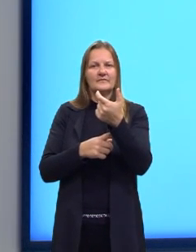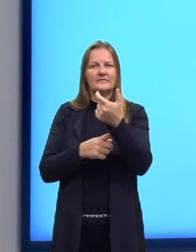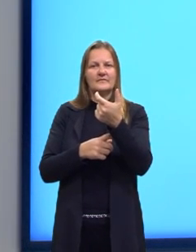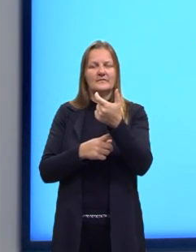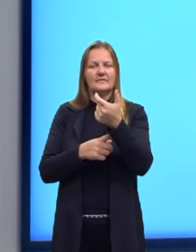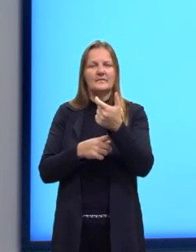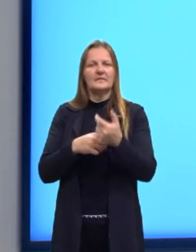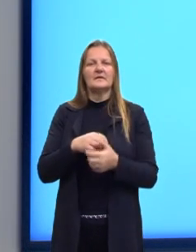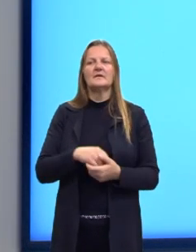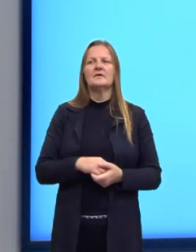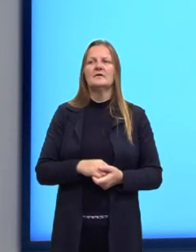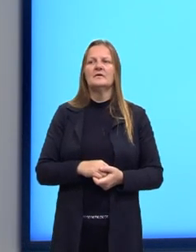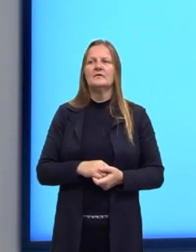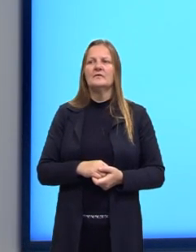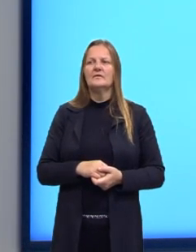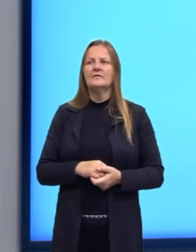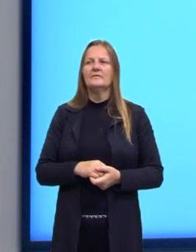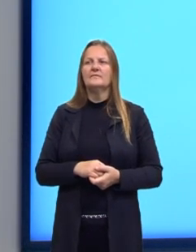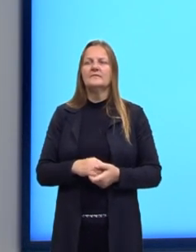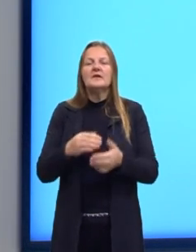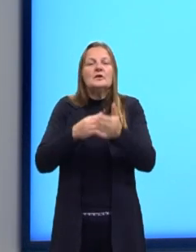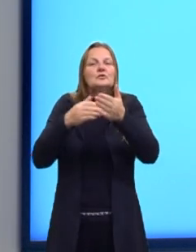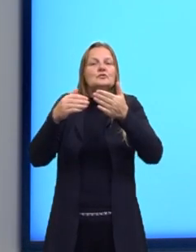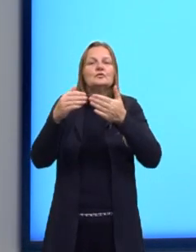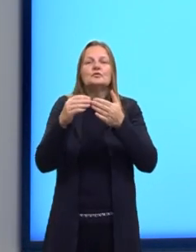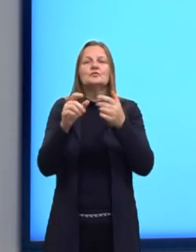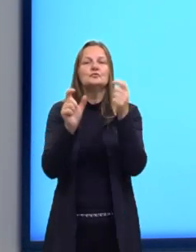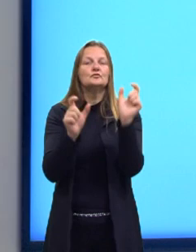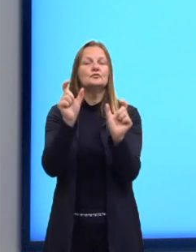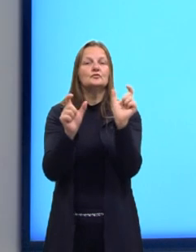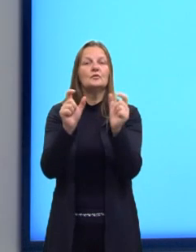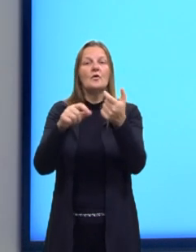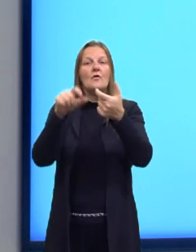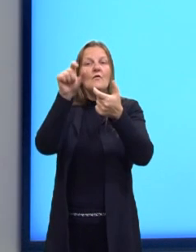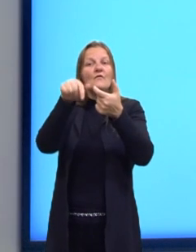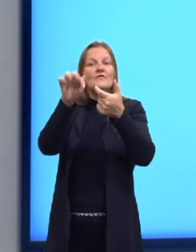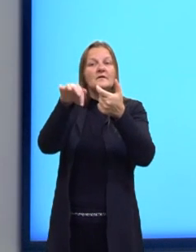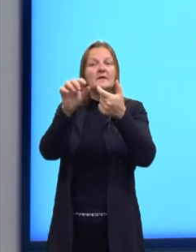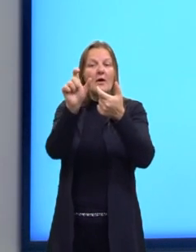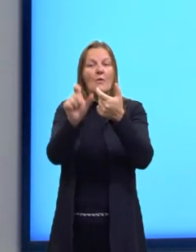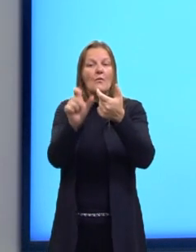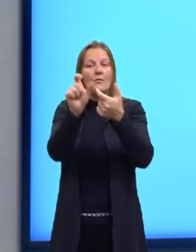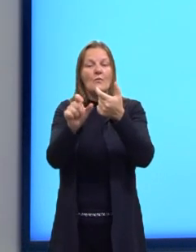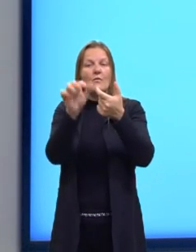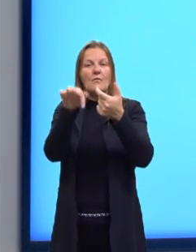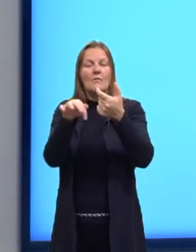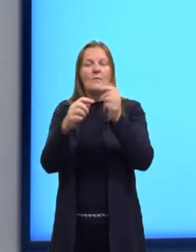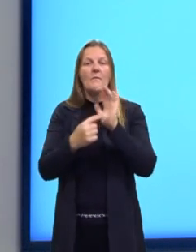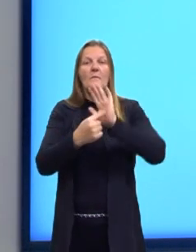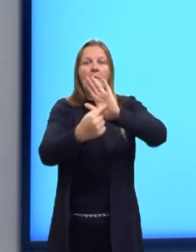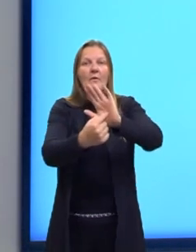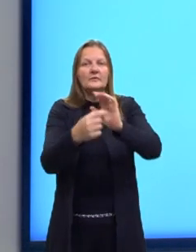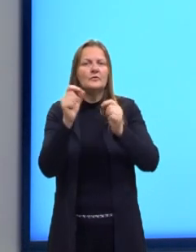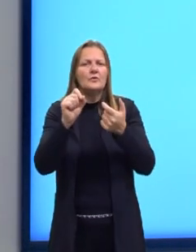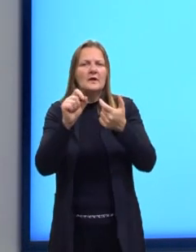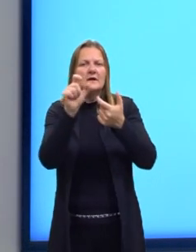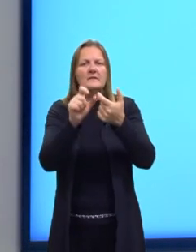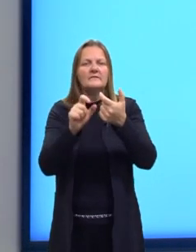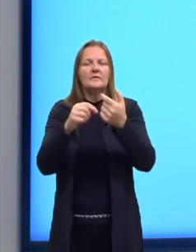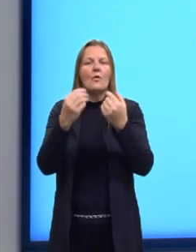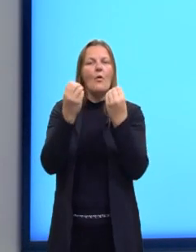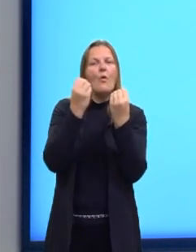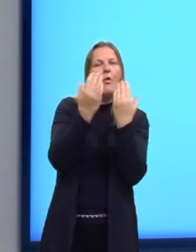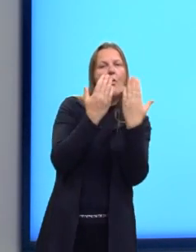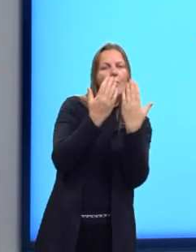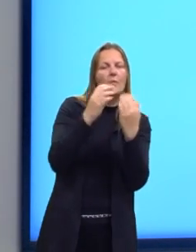é um superlativo. Então, essas terminações, elas me mostram. Elas me dizem, ó, é assim.